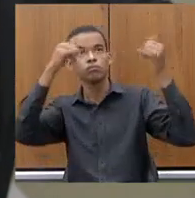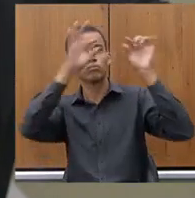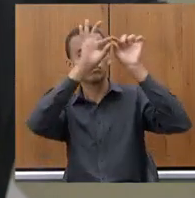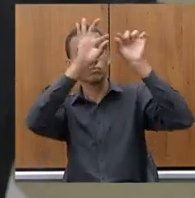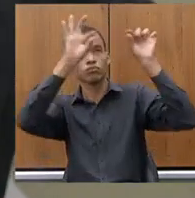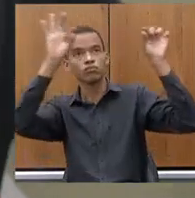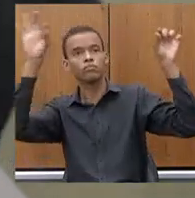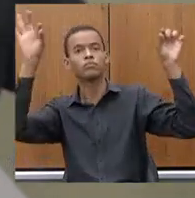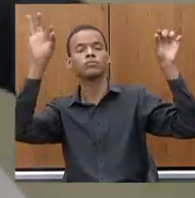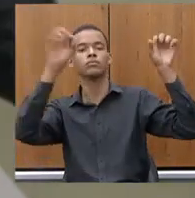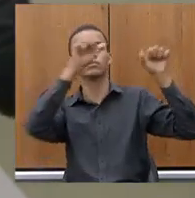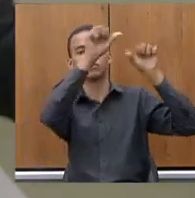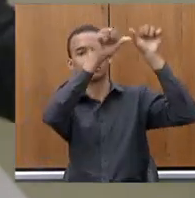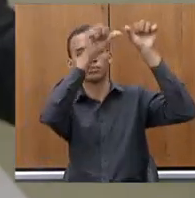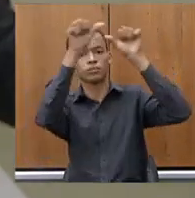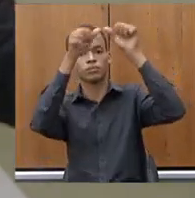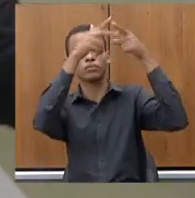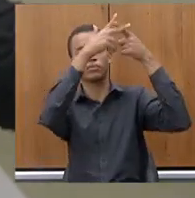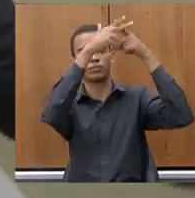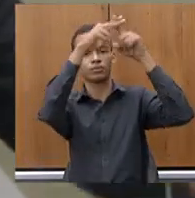cabeamento com o reforço.